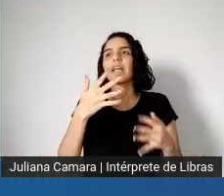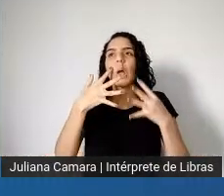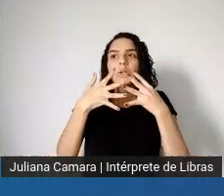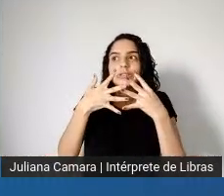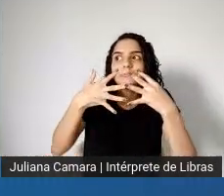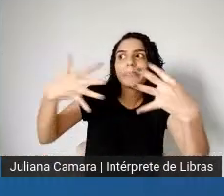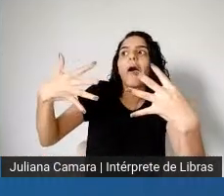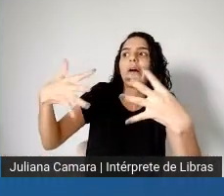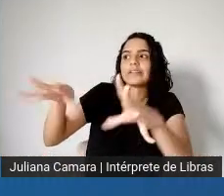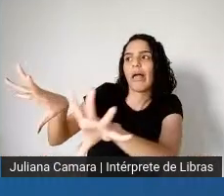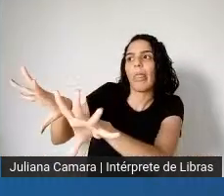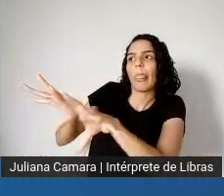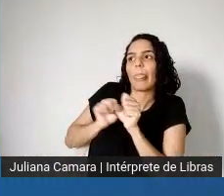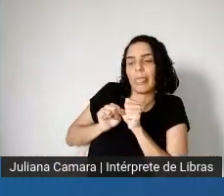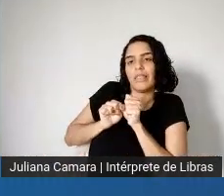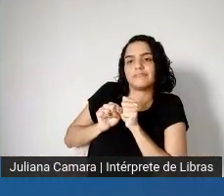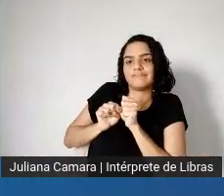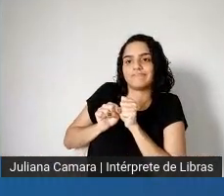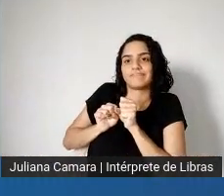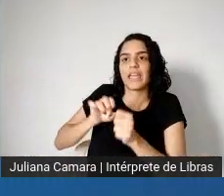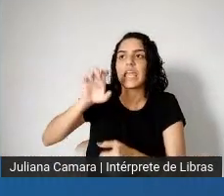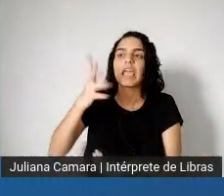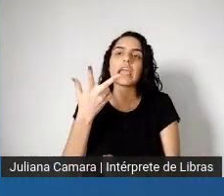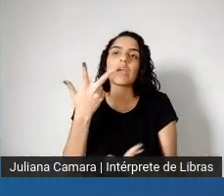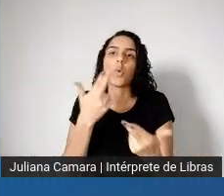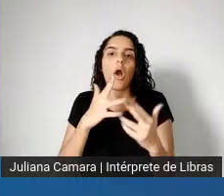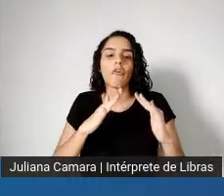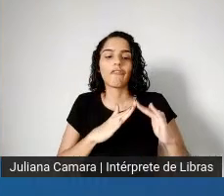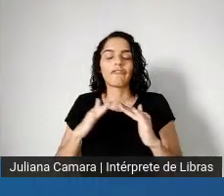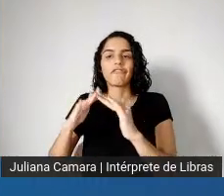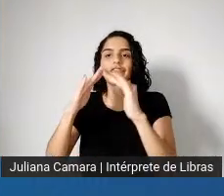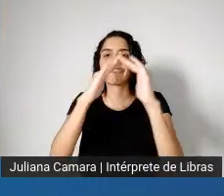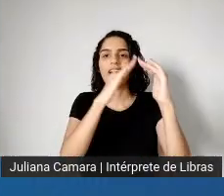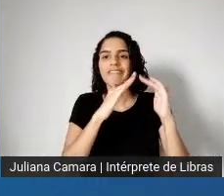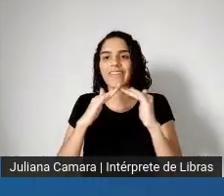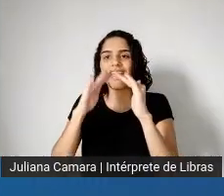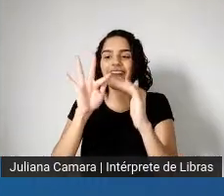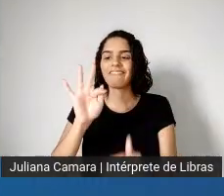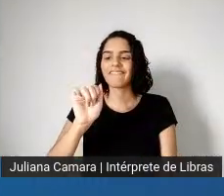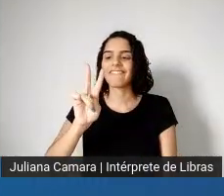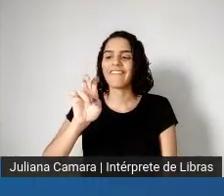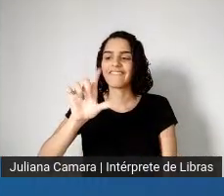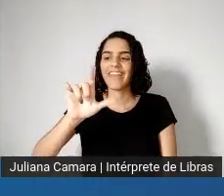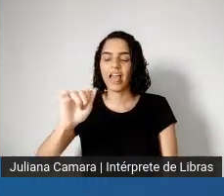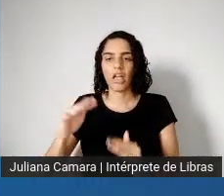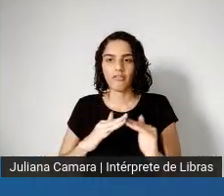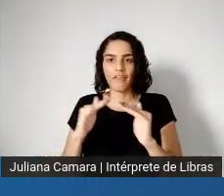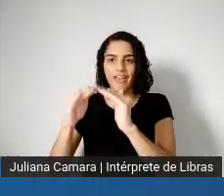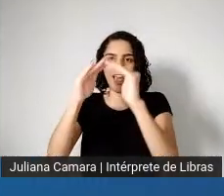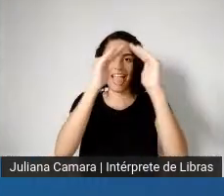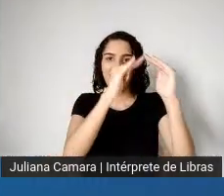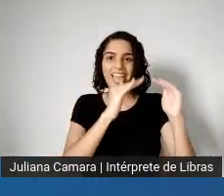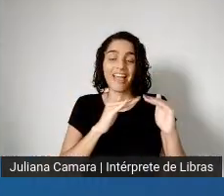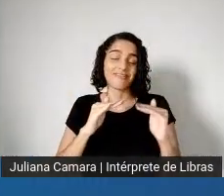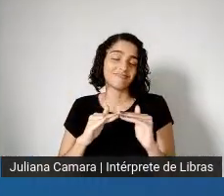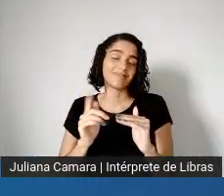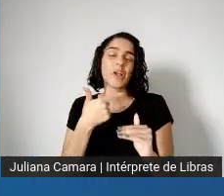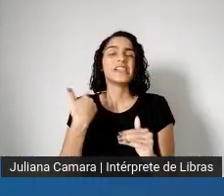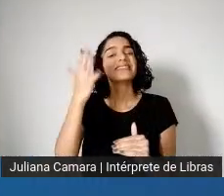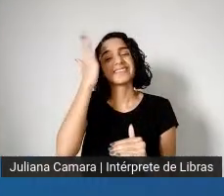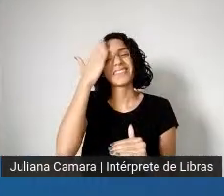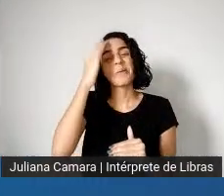transmissão, né, como uma favela em uma, qualquer grande cidade da América Latina, né, a transmissão do,